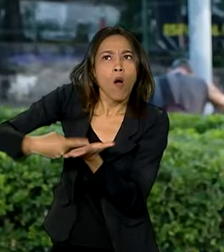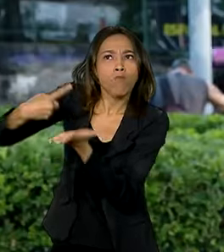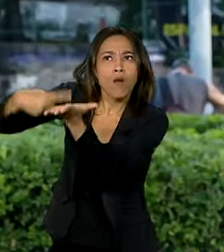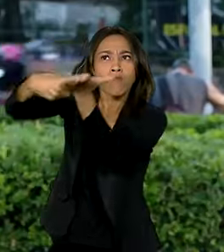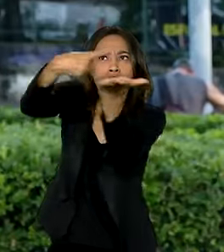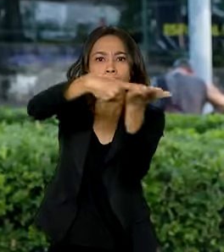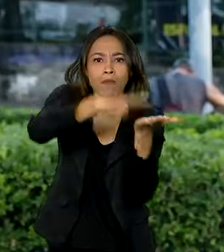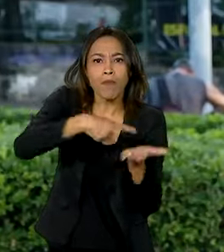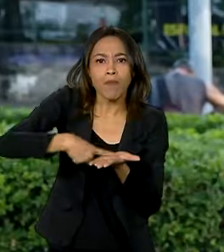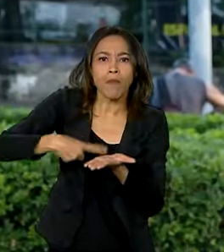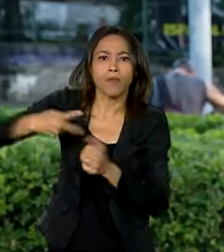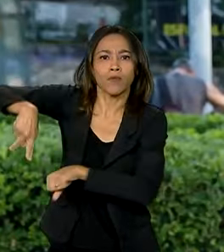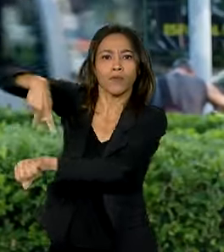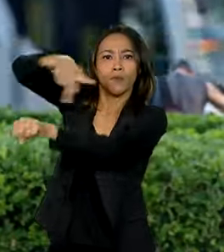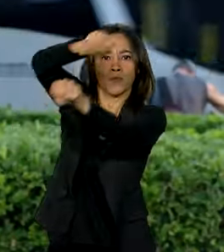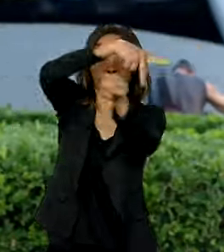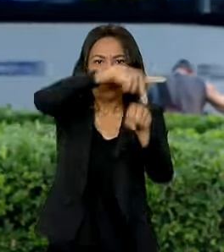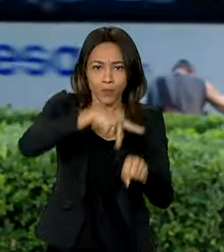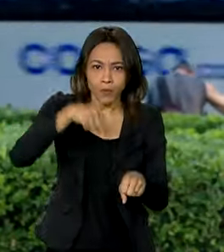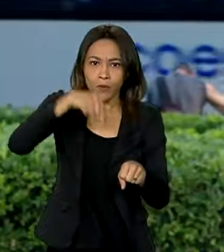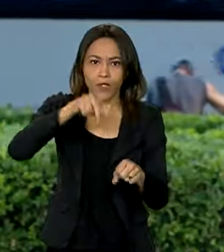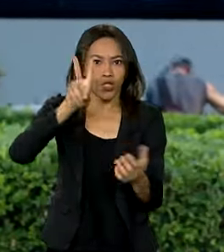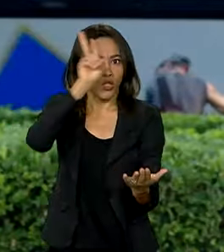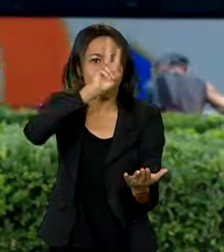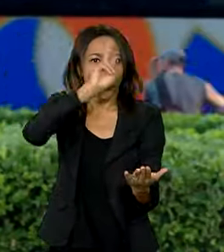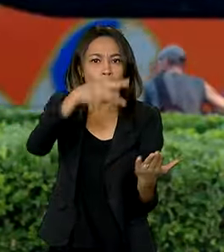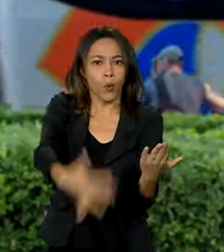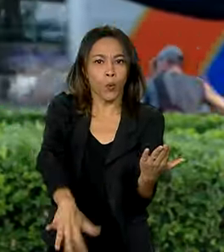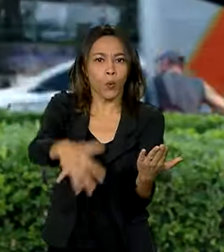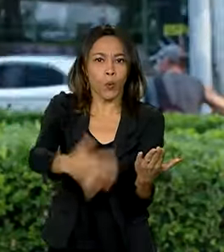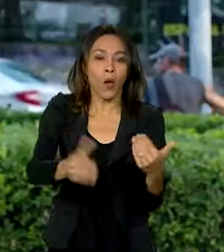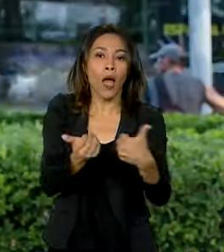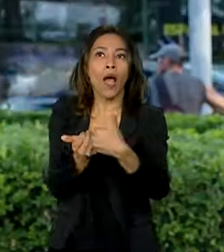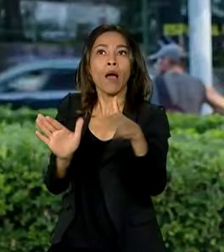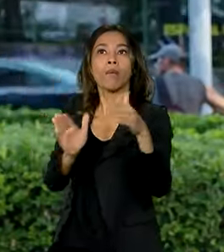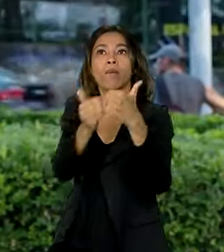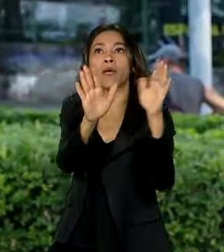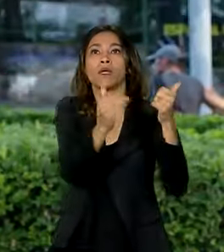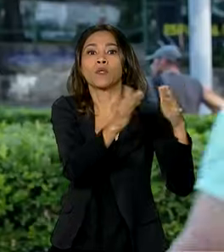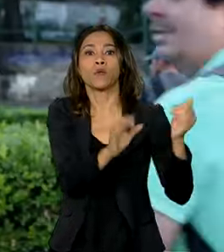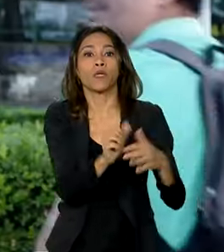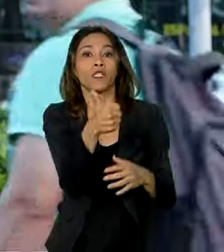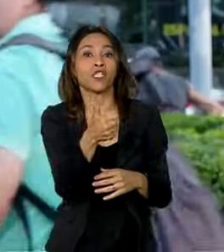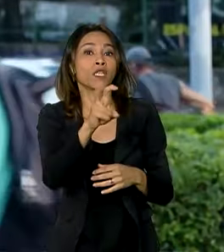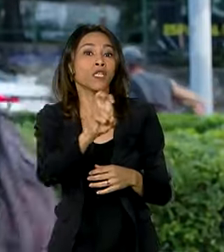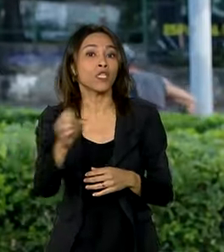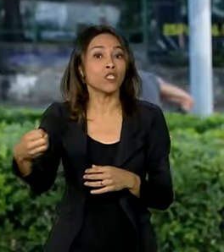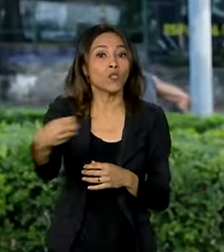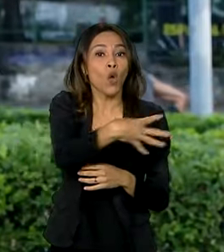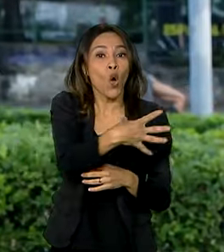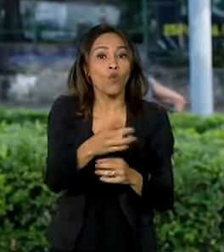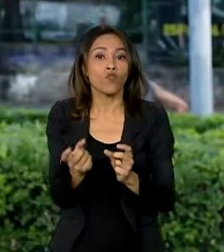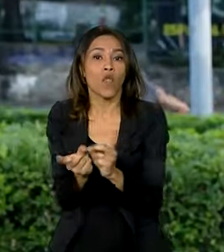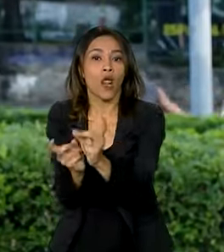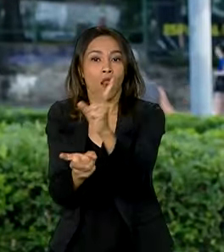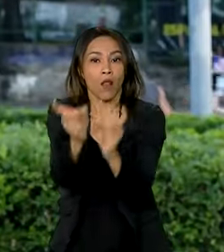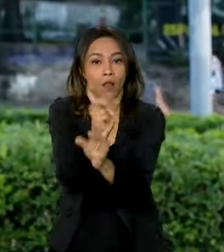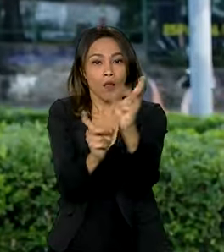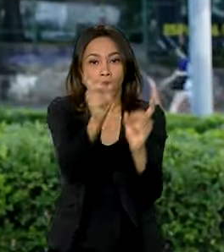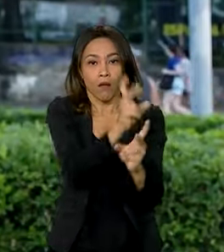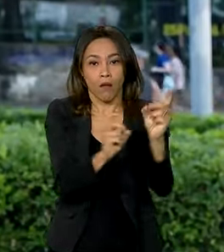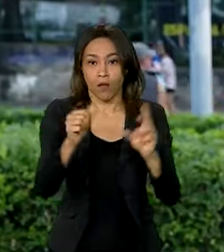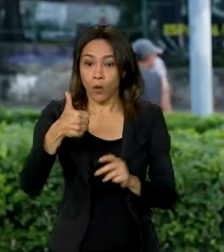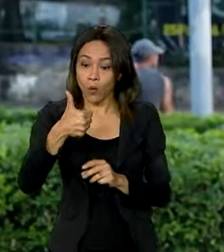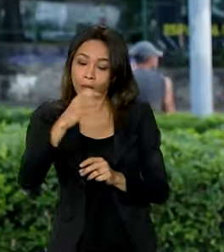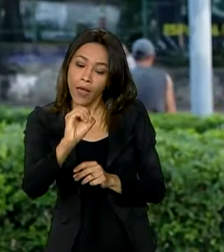agronegócio da série histórica. O país registrou a abertura de 15 novos mercados com 10 países diferentes.